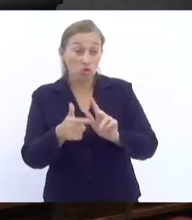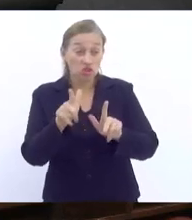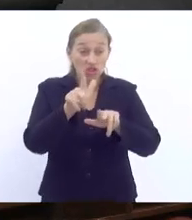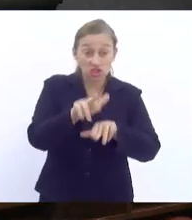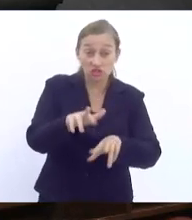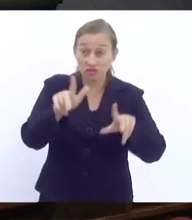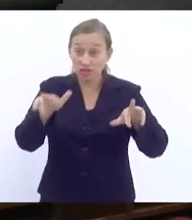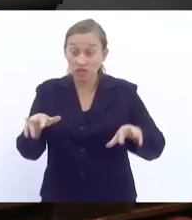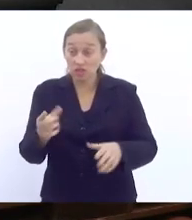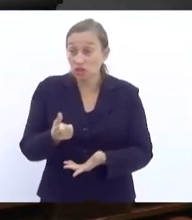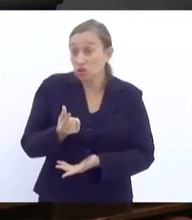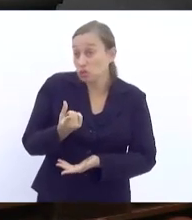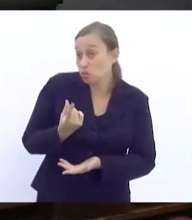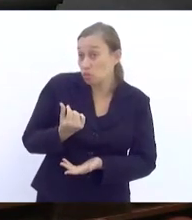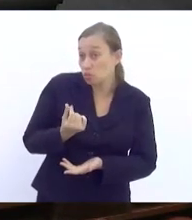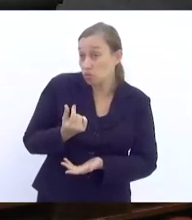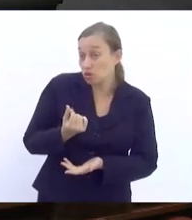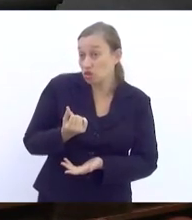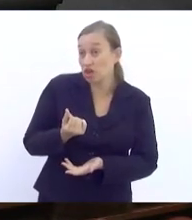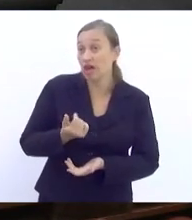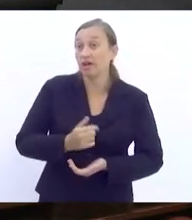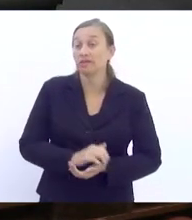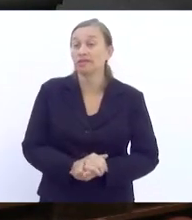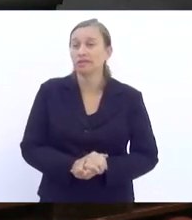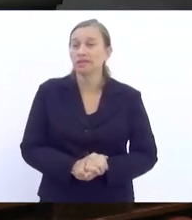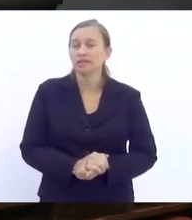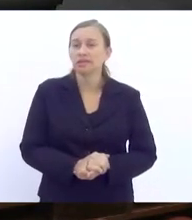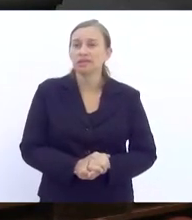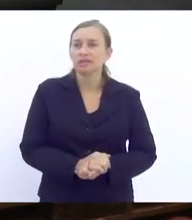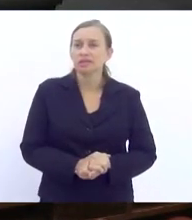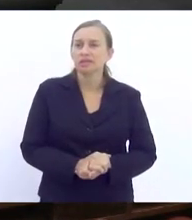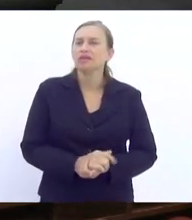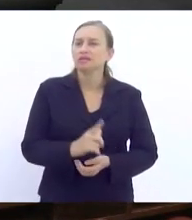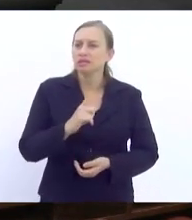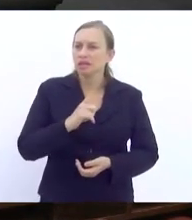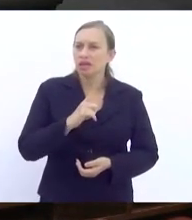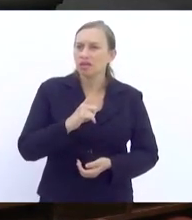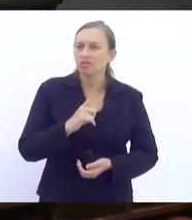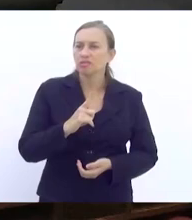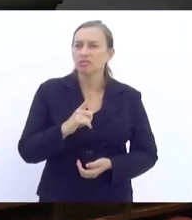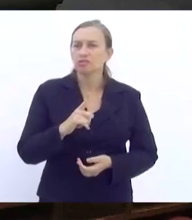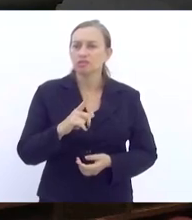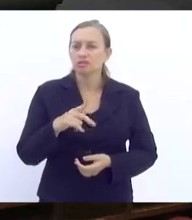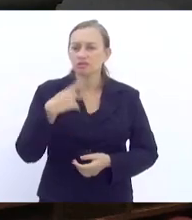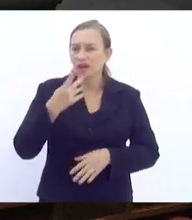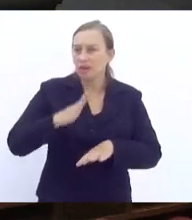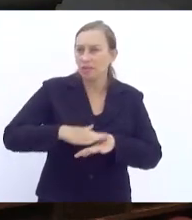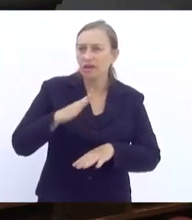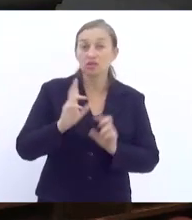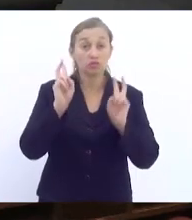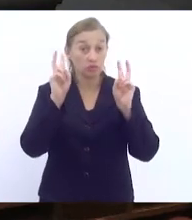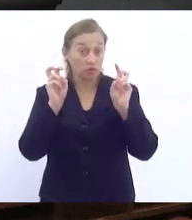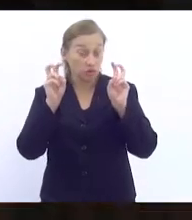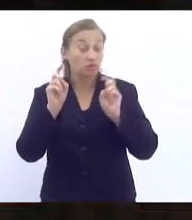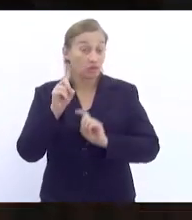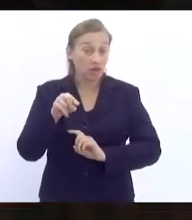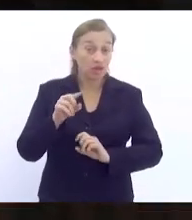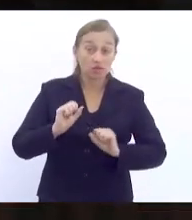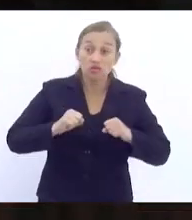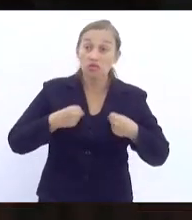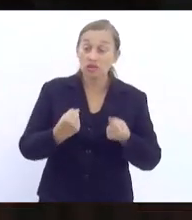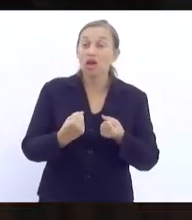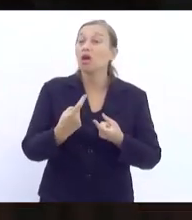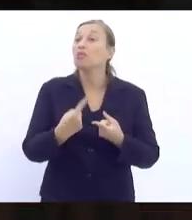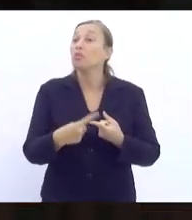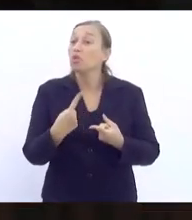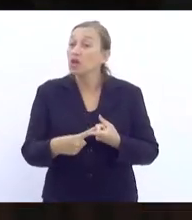o custeio e o investimento. Eu acho que nós temos que nos debruçar um pouco mais sobre isso. Por